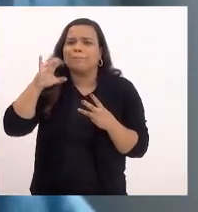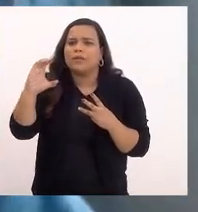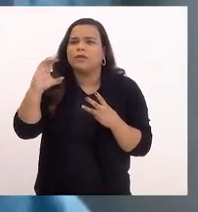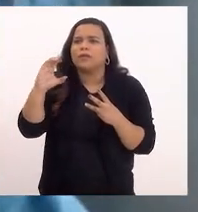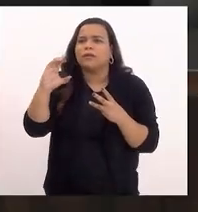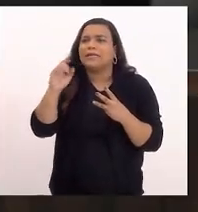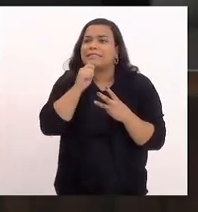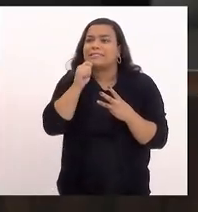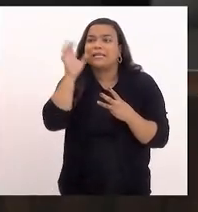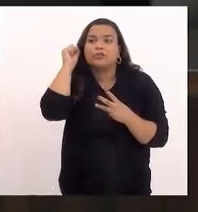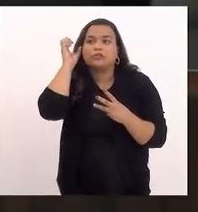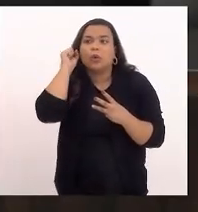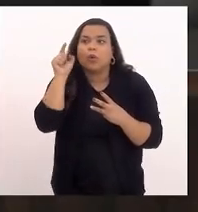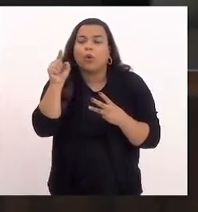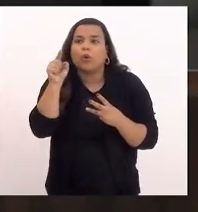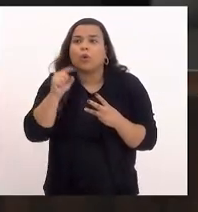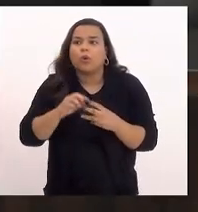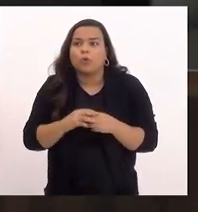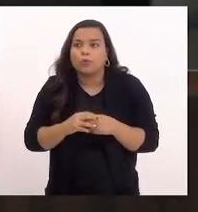está sem som, Mink.